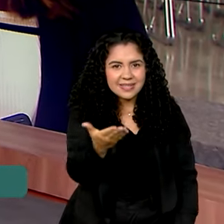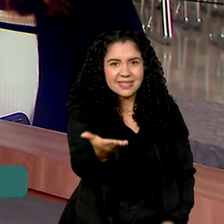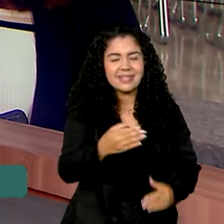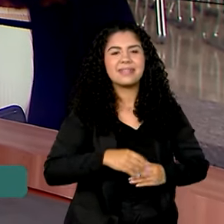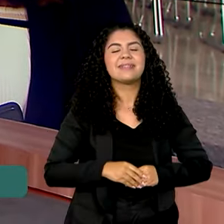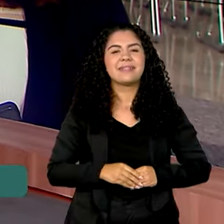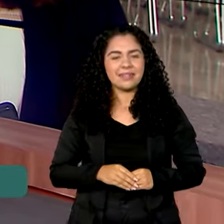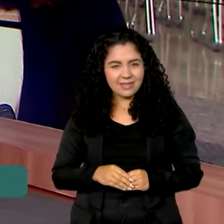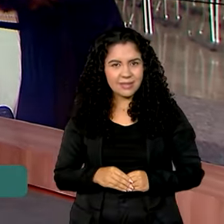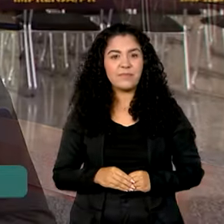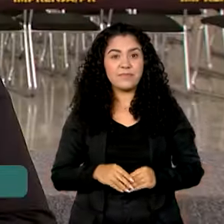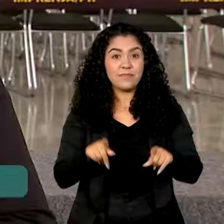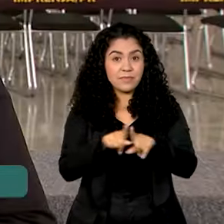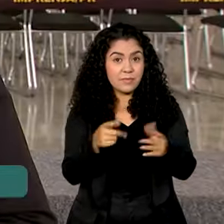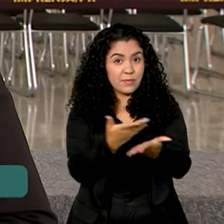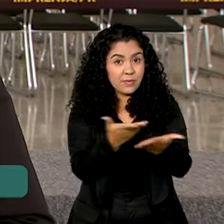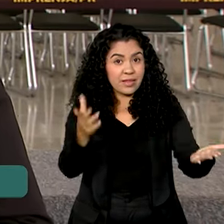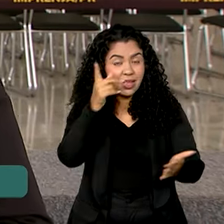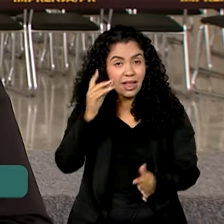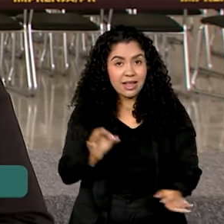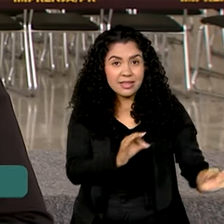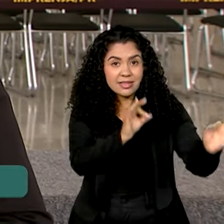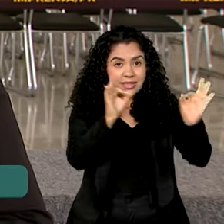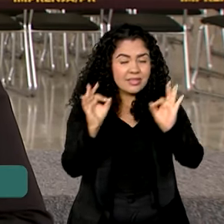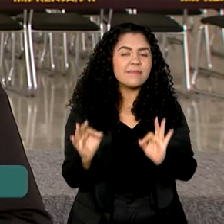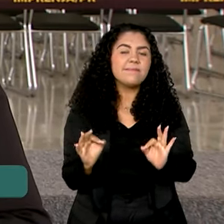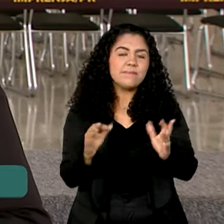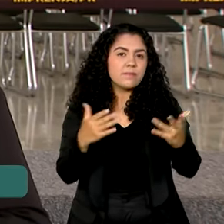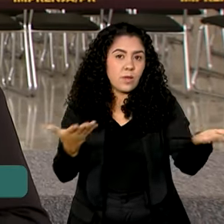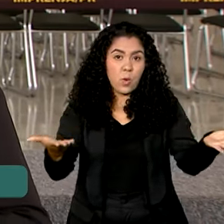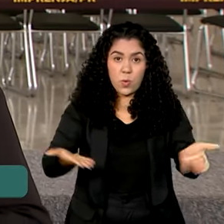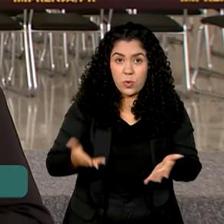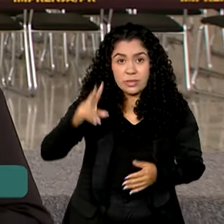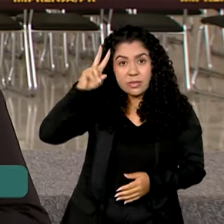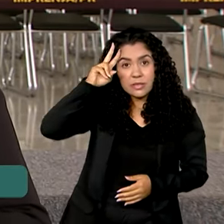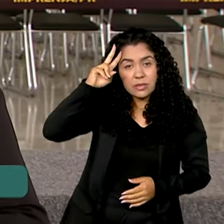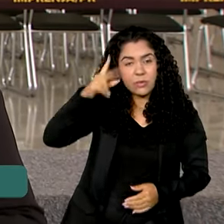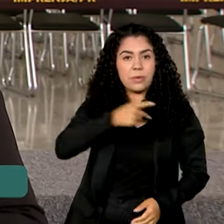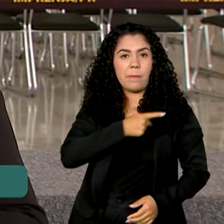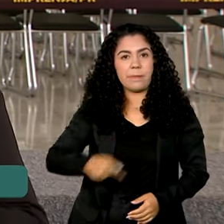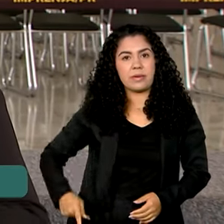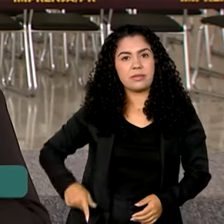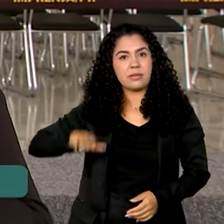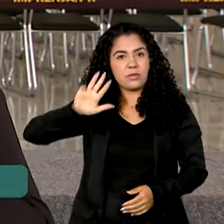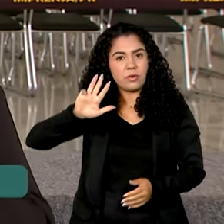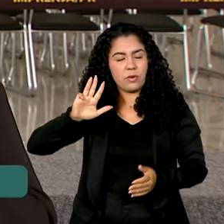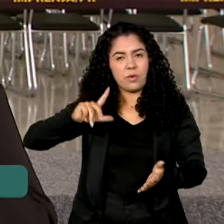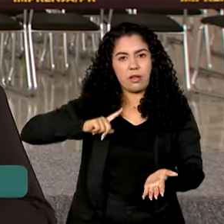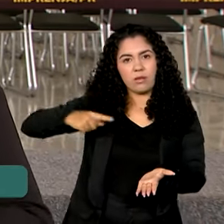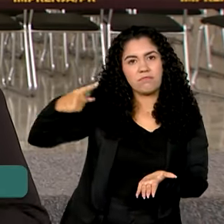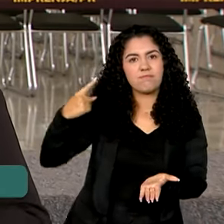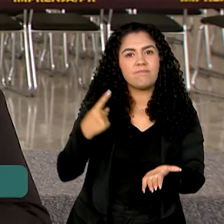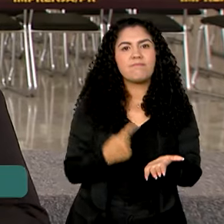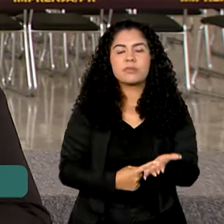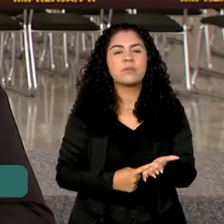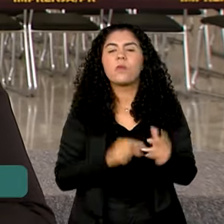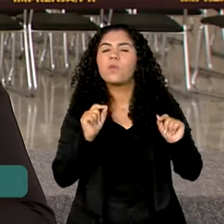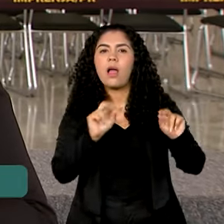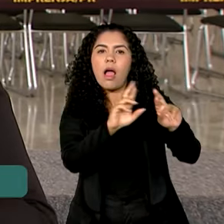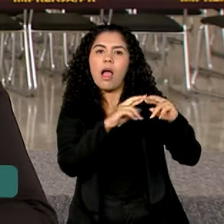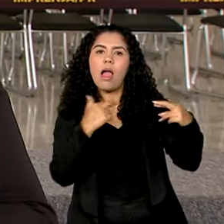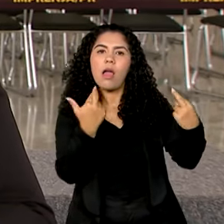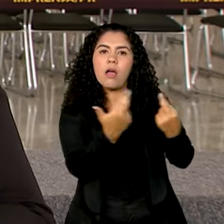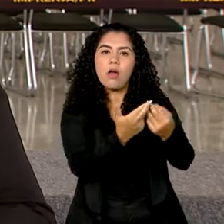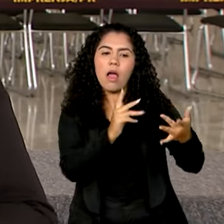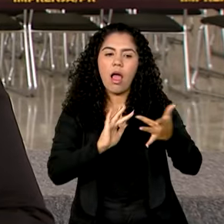Bom dia para você. Bom dia a todos que nos acompanham. Pois é, nessa segunda-feira, a primeira agenda do dia do presidente Lula é aquela reunião de